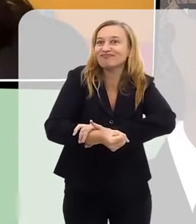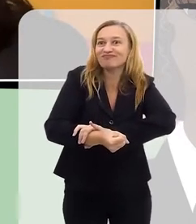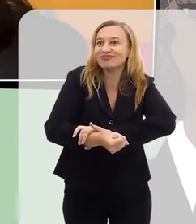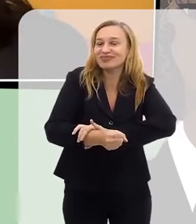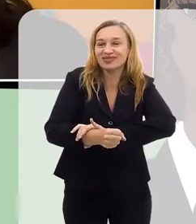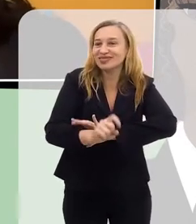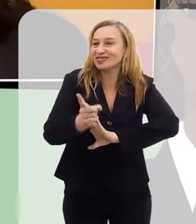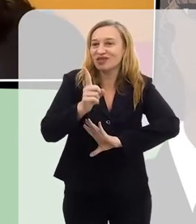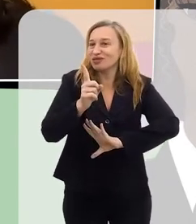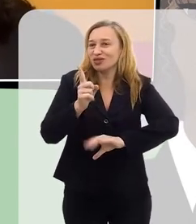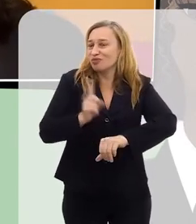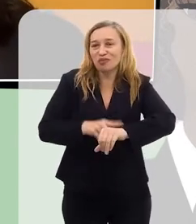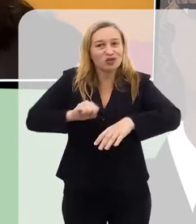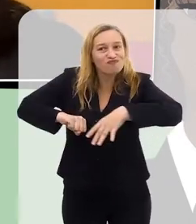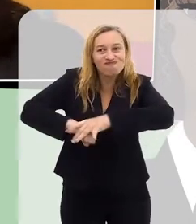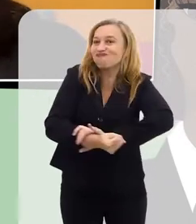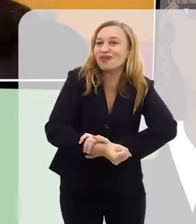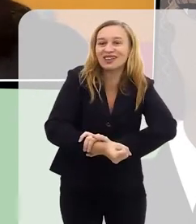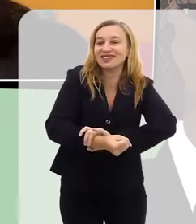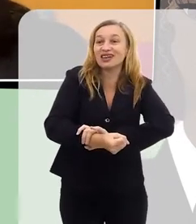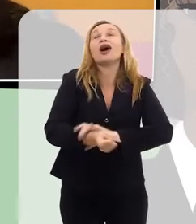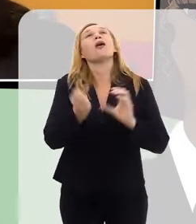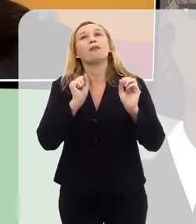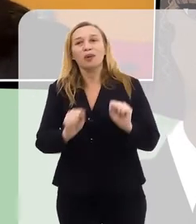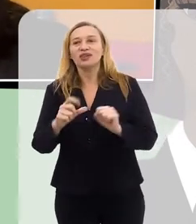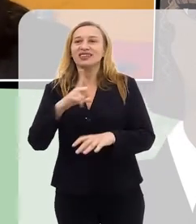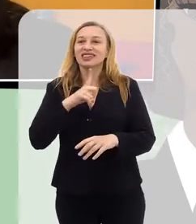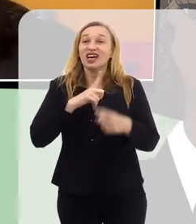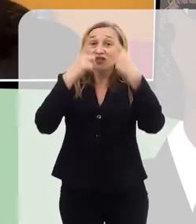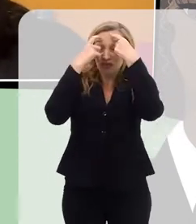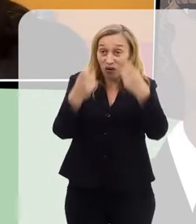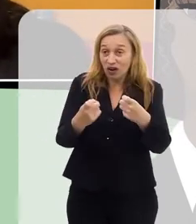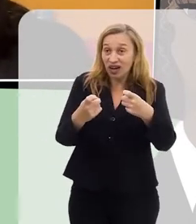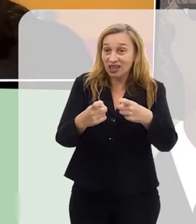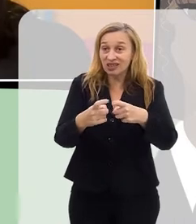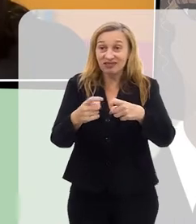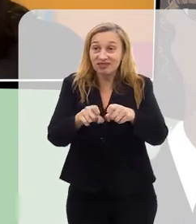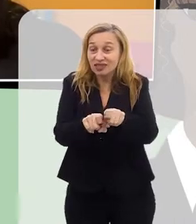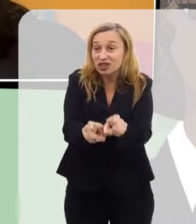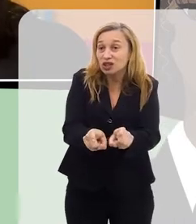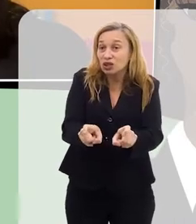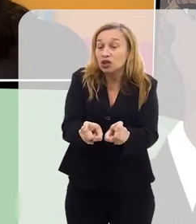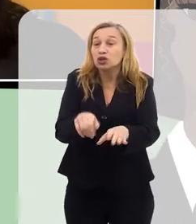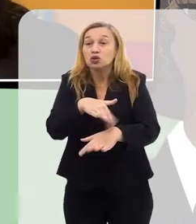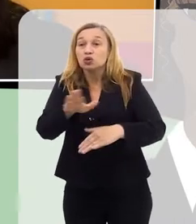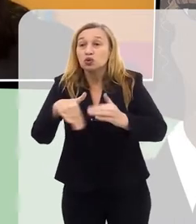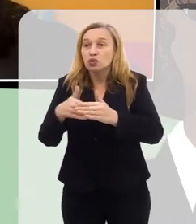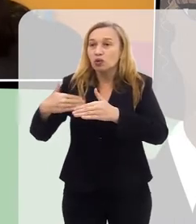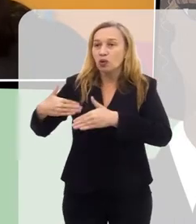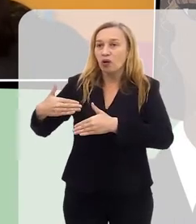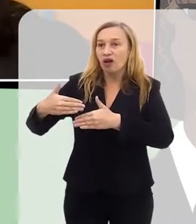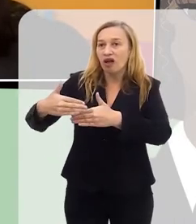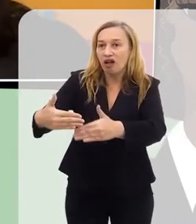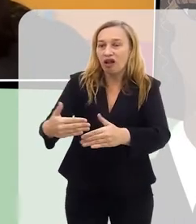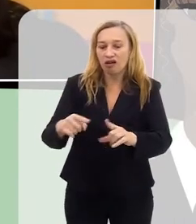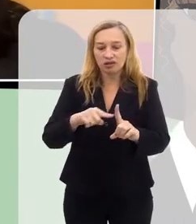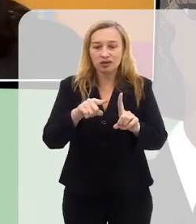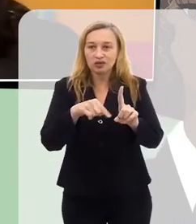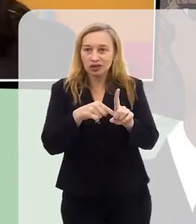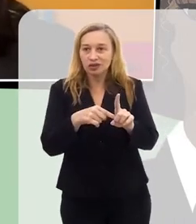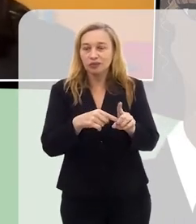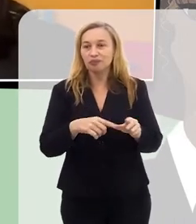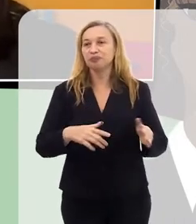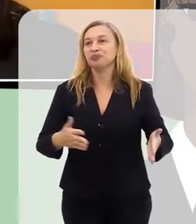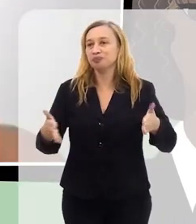Não é só no momento do parto, né? A gente pode enfrentar violência obstétrica ao longo de toda a gestação. A gente já está ali